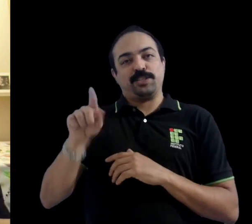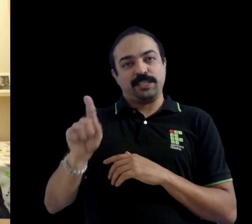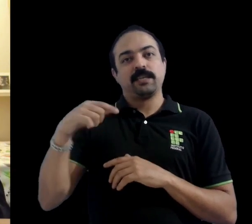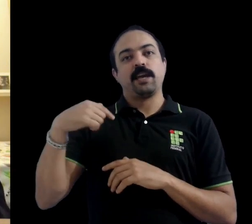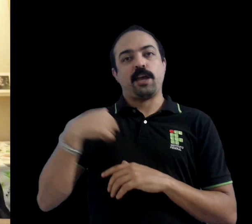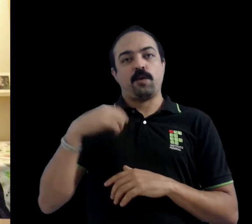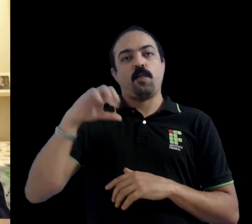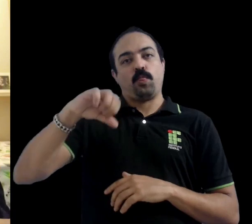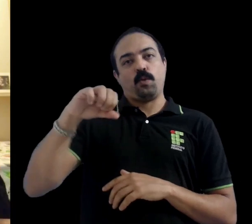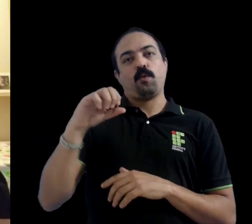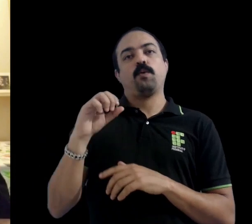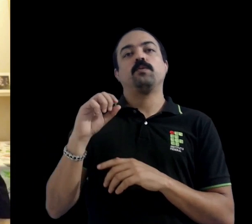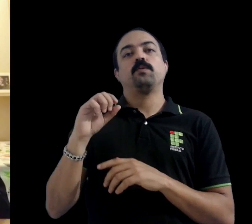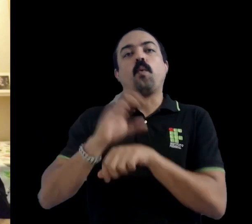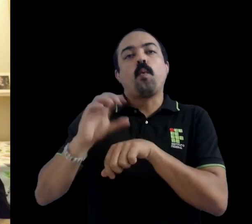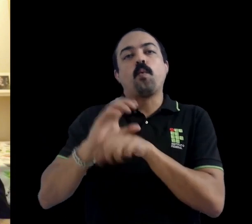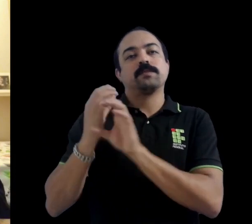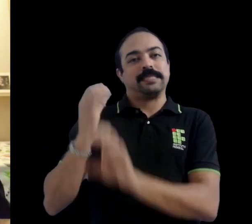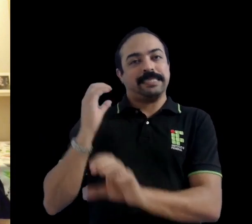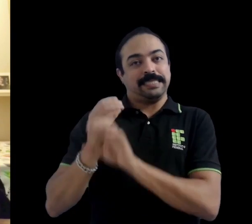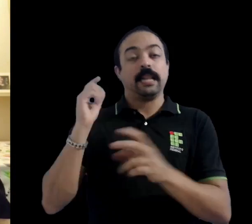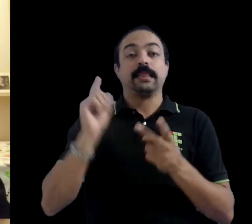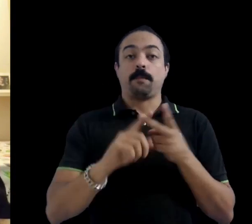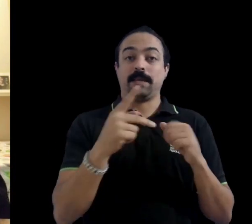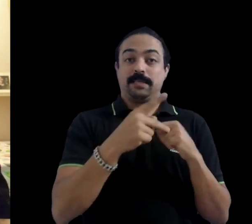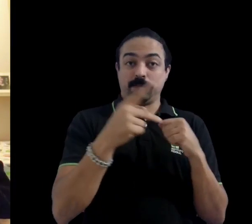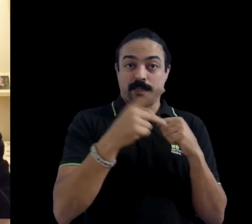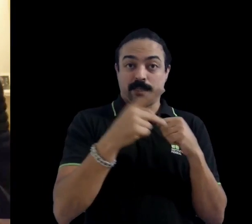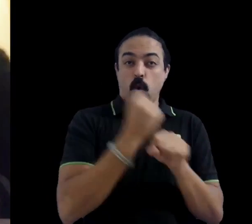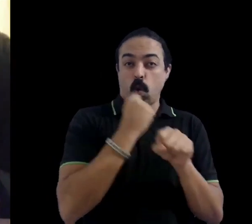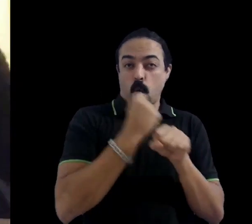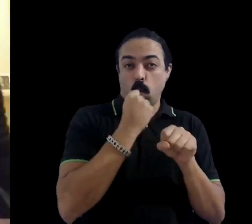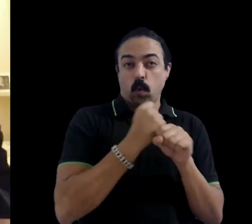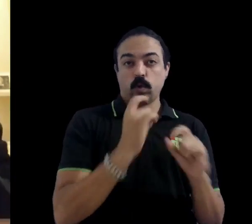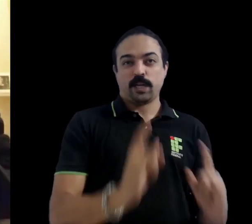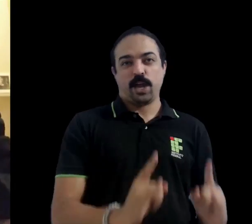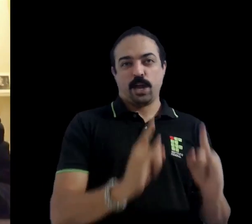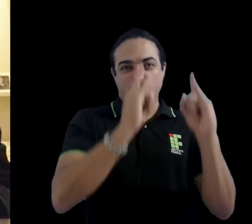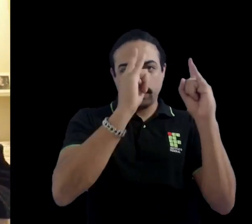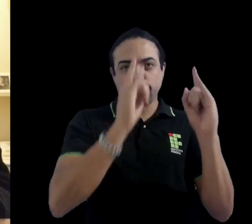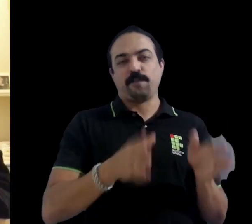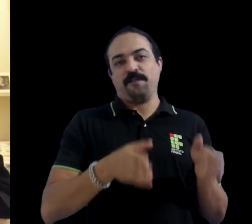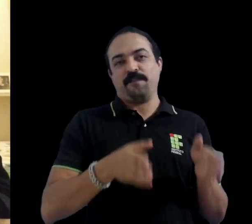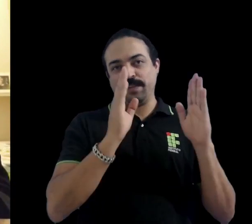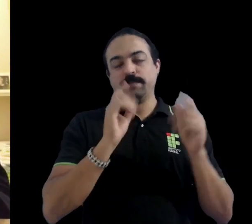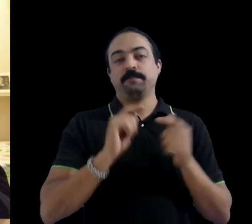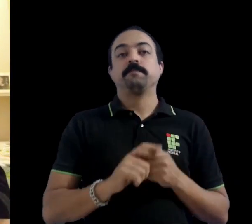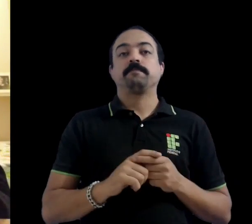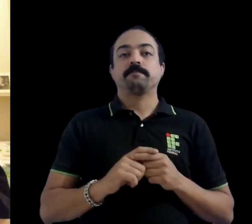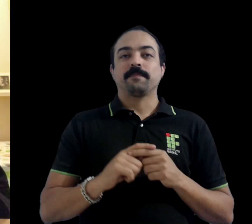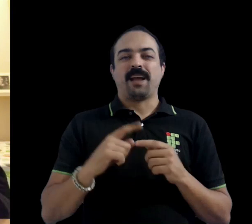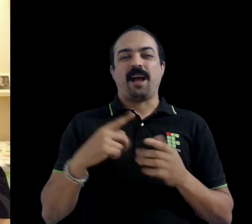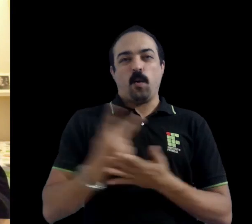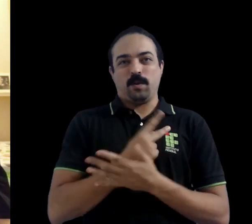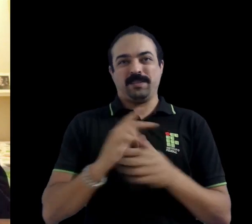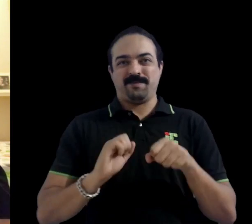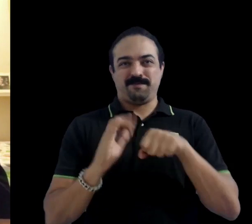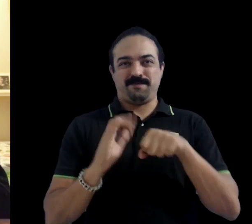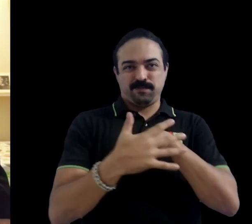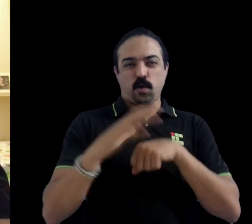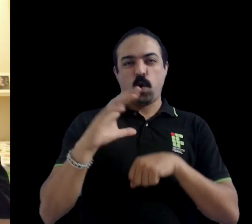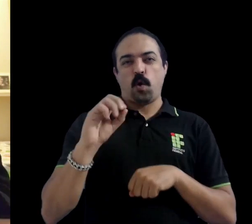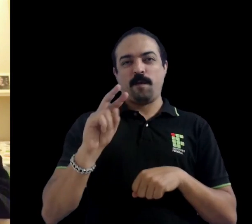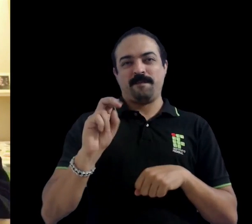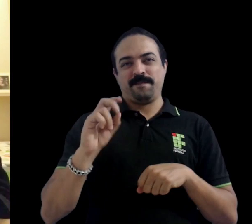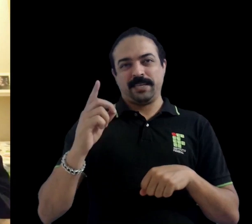quarto ano dessa escola no curso de Engenharia Civil com especialização em construção de edifícios. Quando a pandemia COVID-19